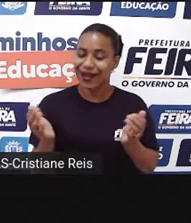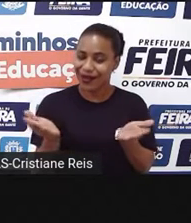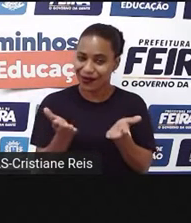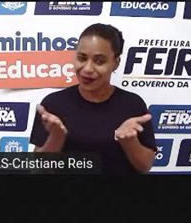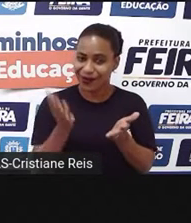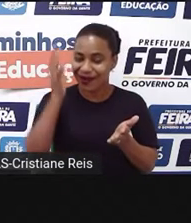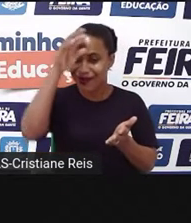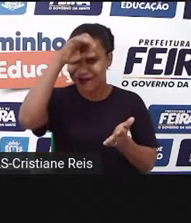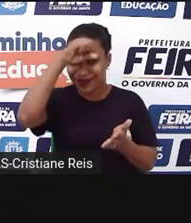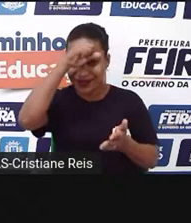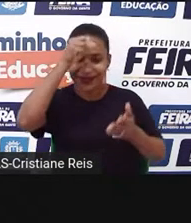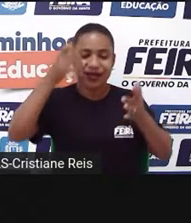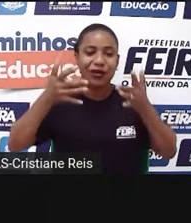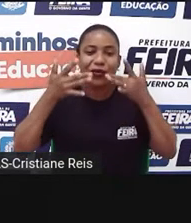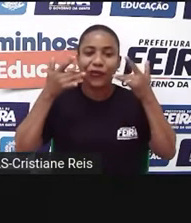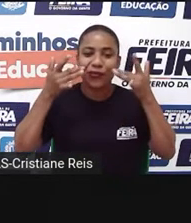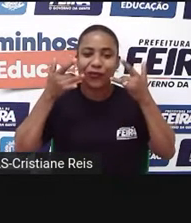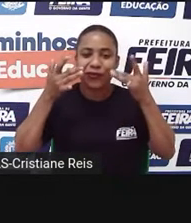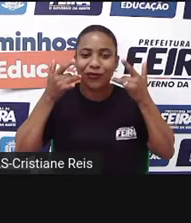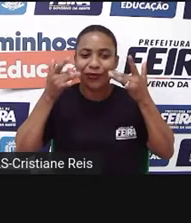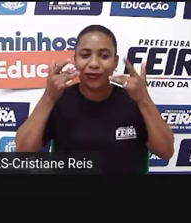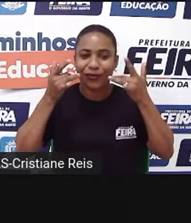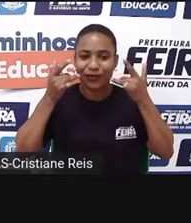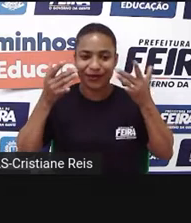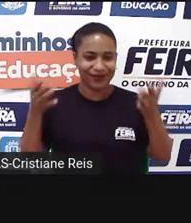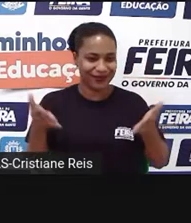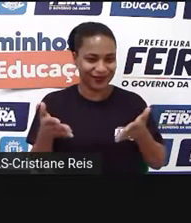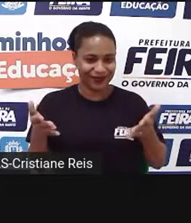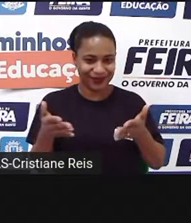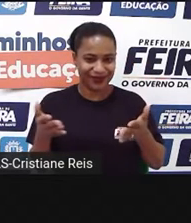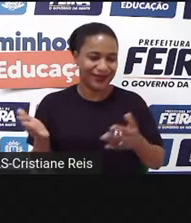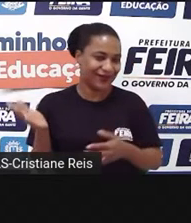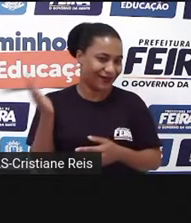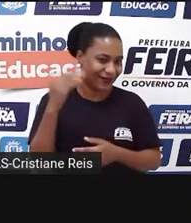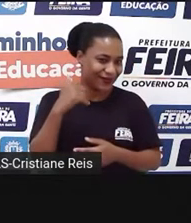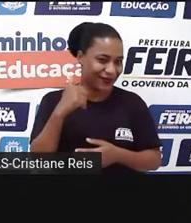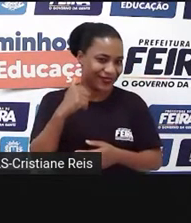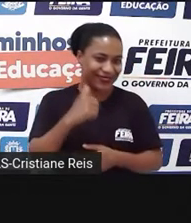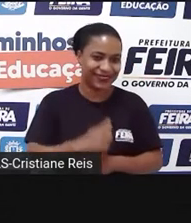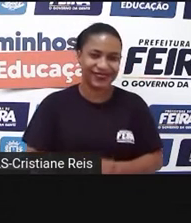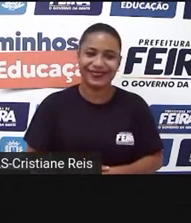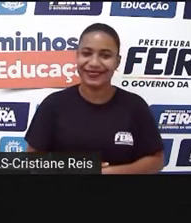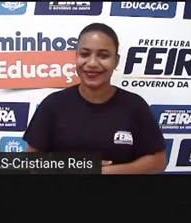mais sobre o tema de nossa aula de hoje. Let's go, students!